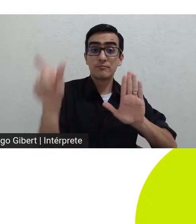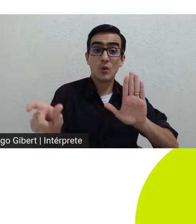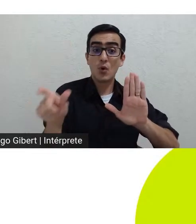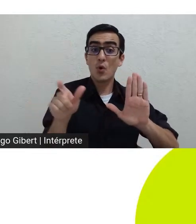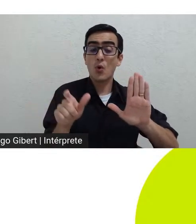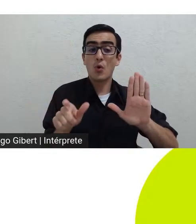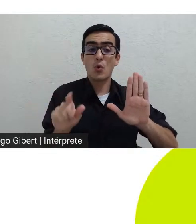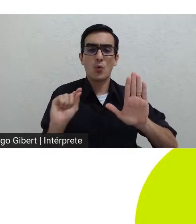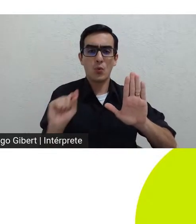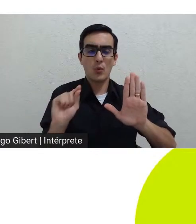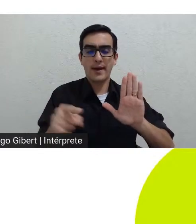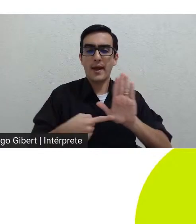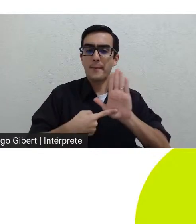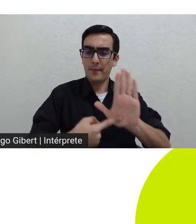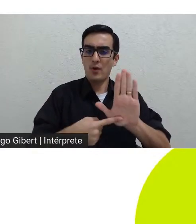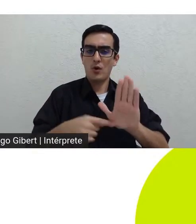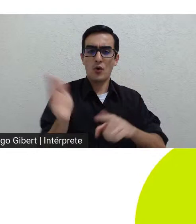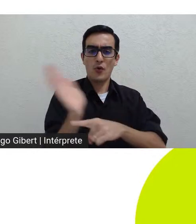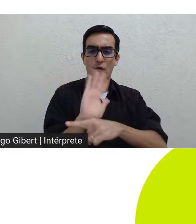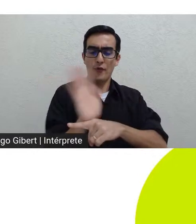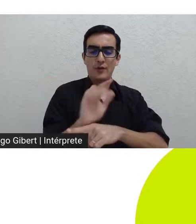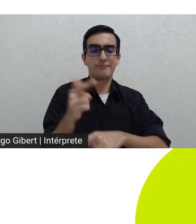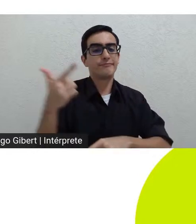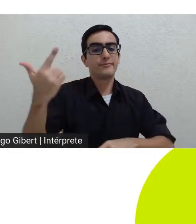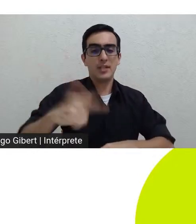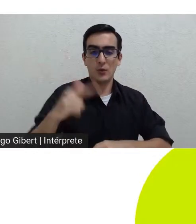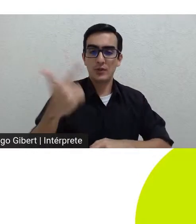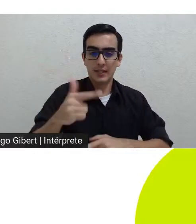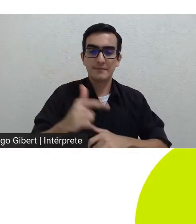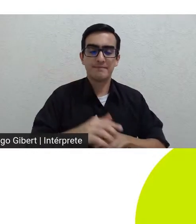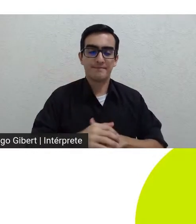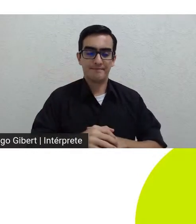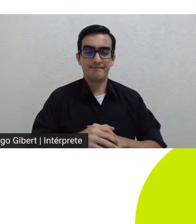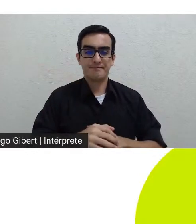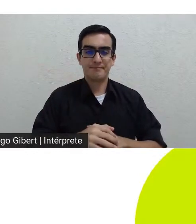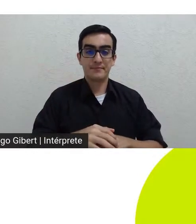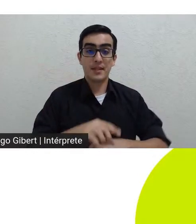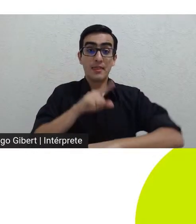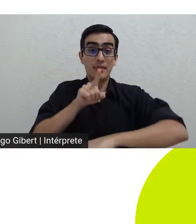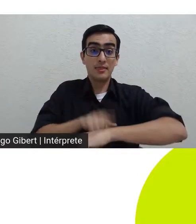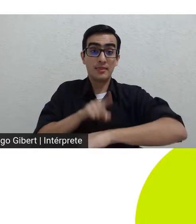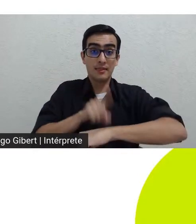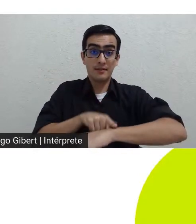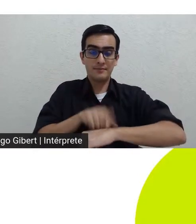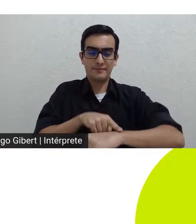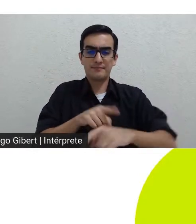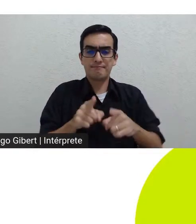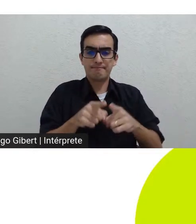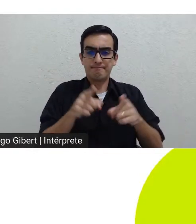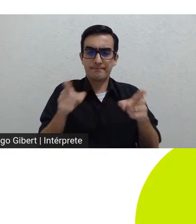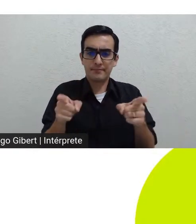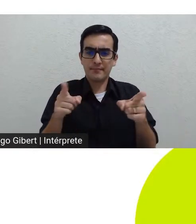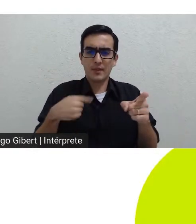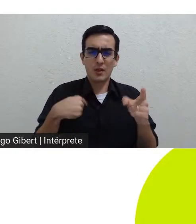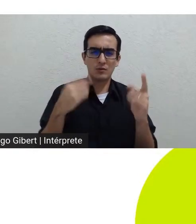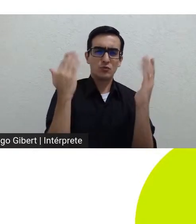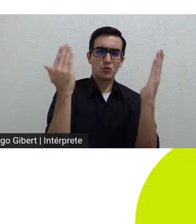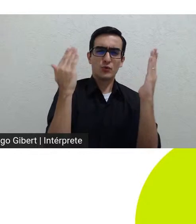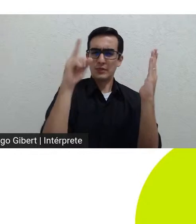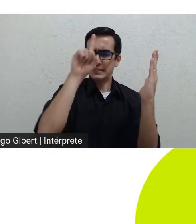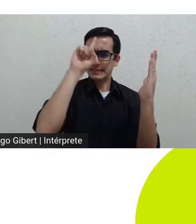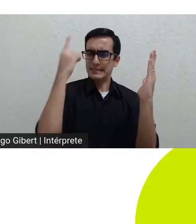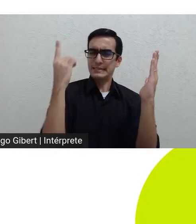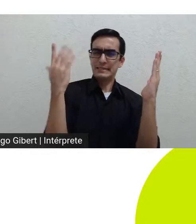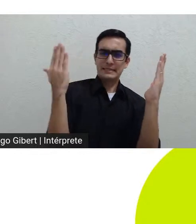compulsivos apresentados por Rattner o intervalo de tempo que a dúvida impõe a este processo